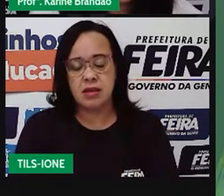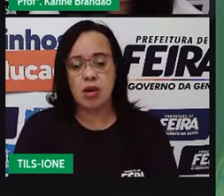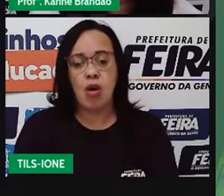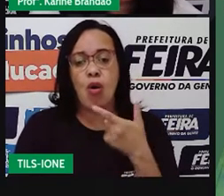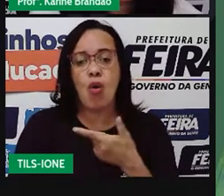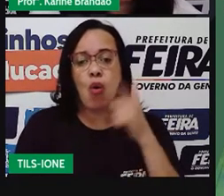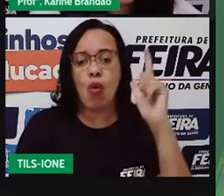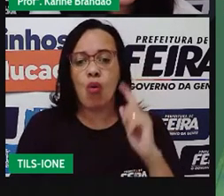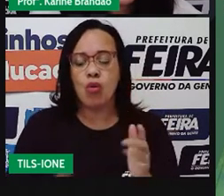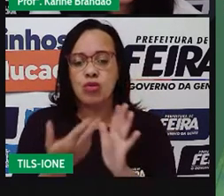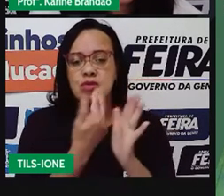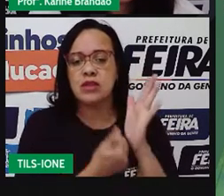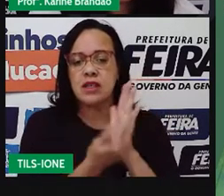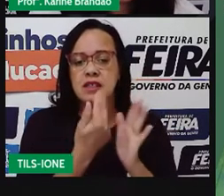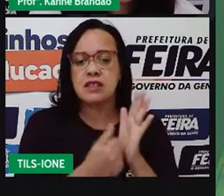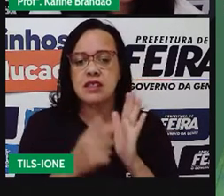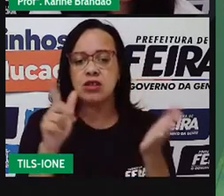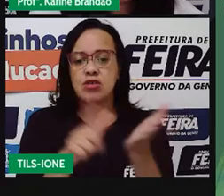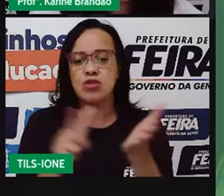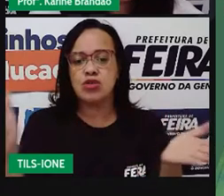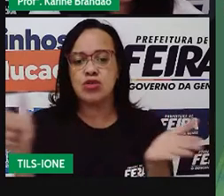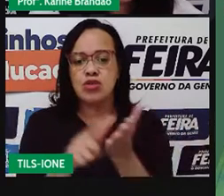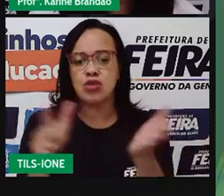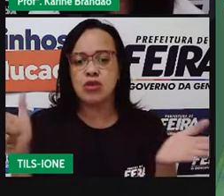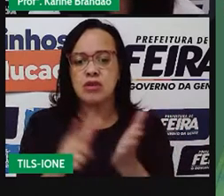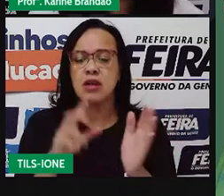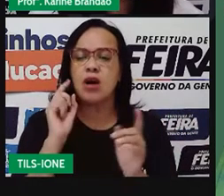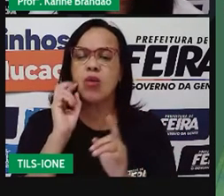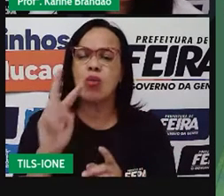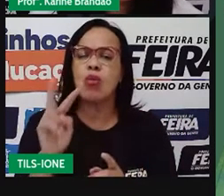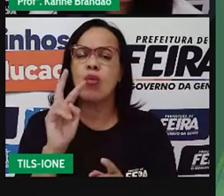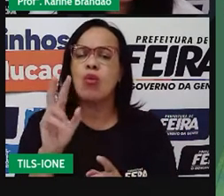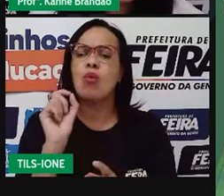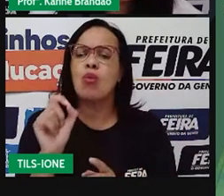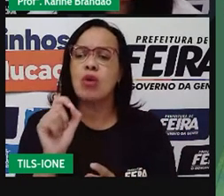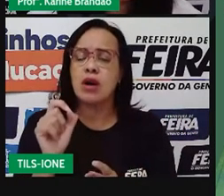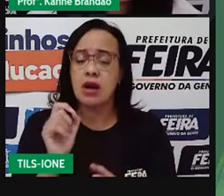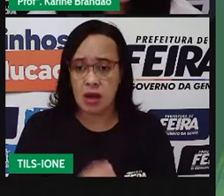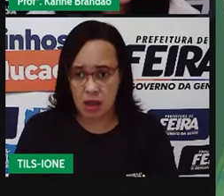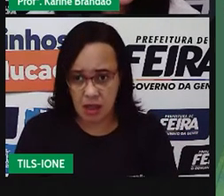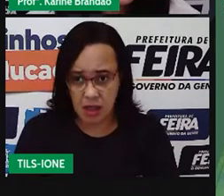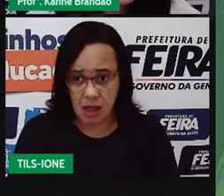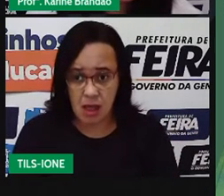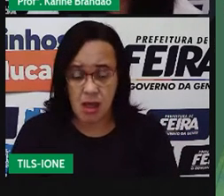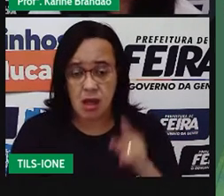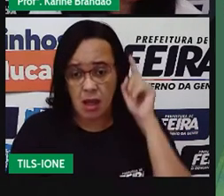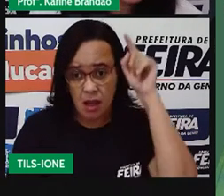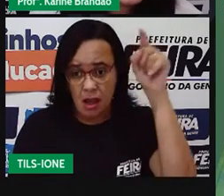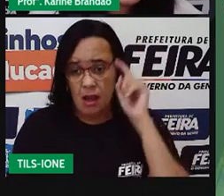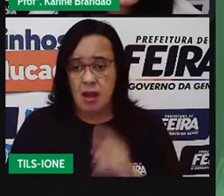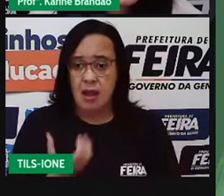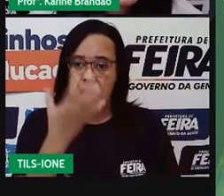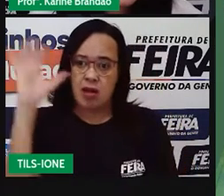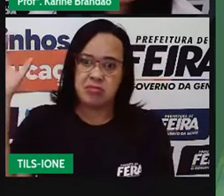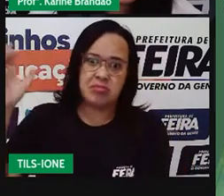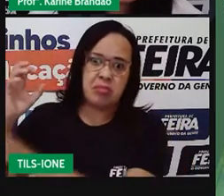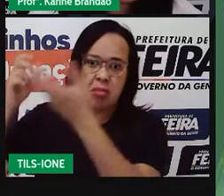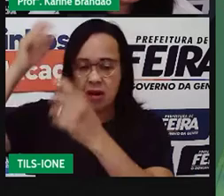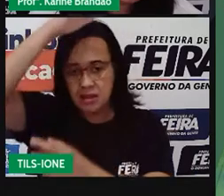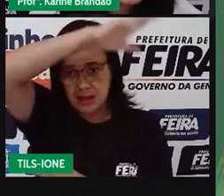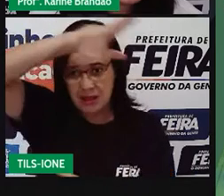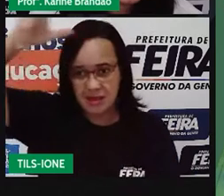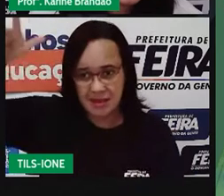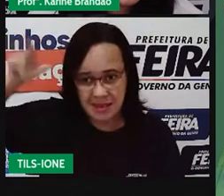jornal, o rei Carcerenses, que diz o seguinte, no Pantanal é assim, bicho que vacila